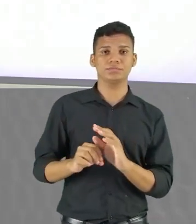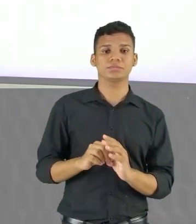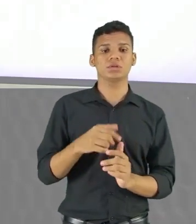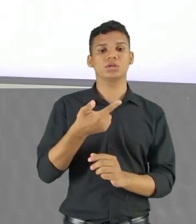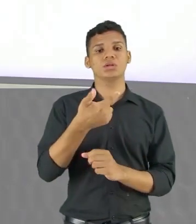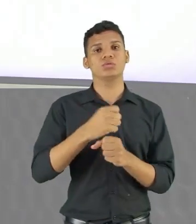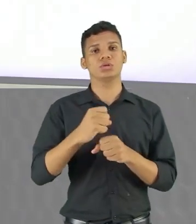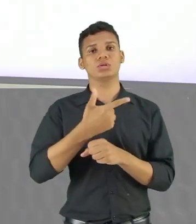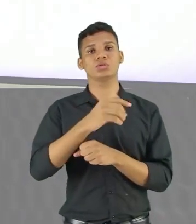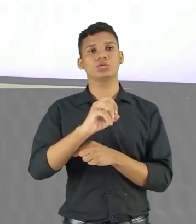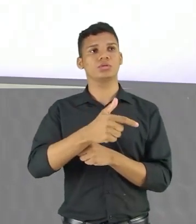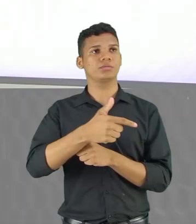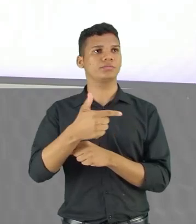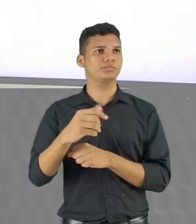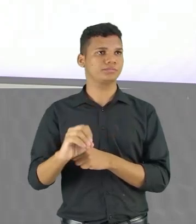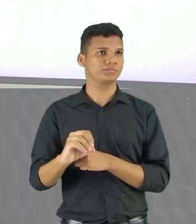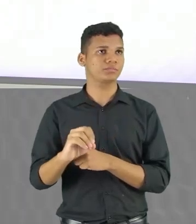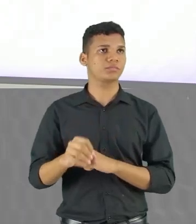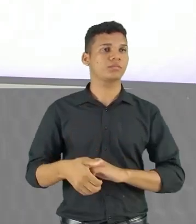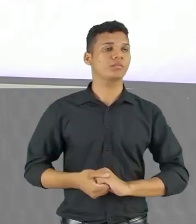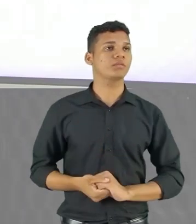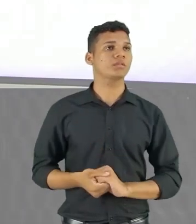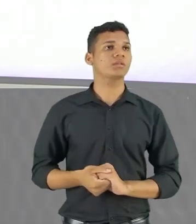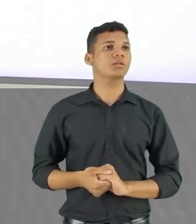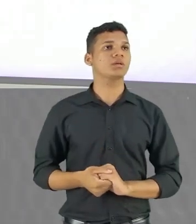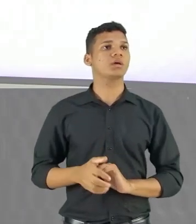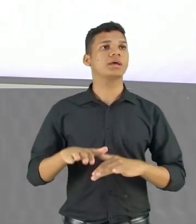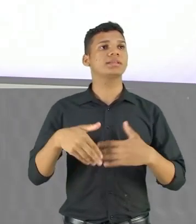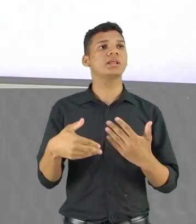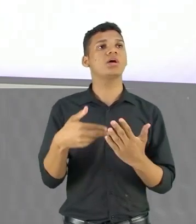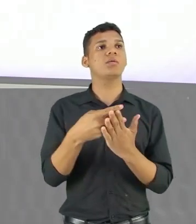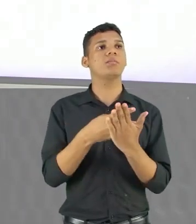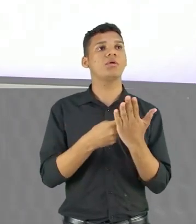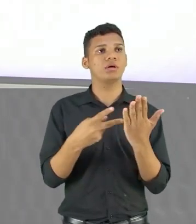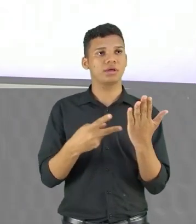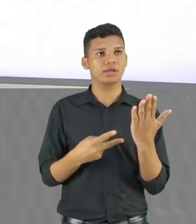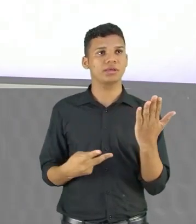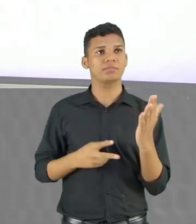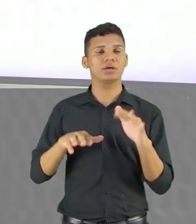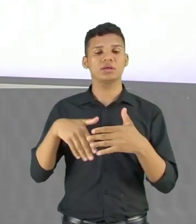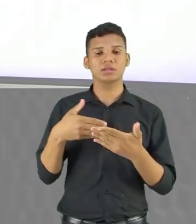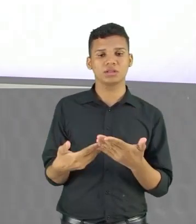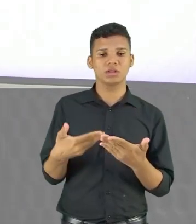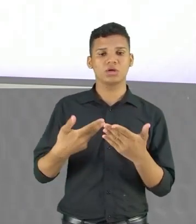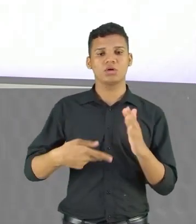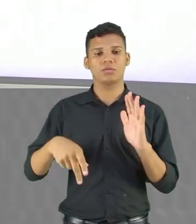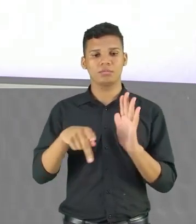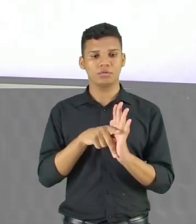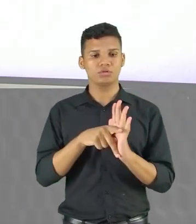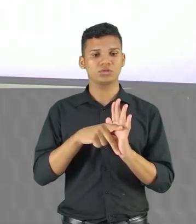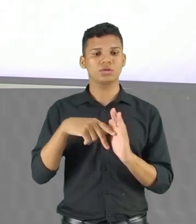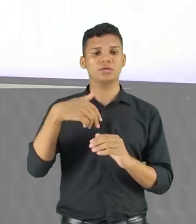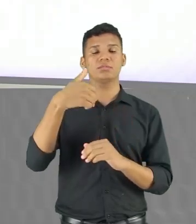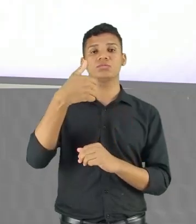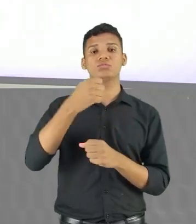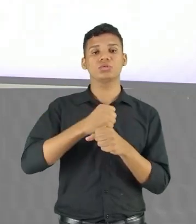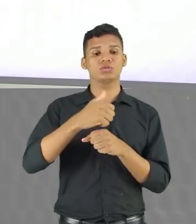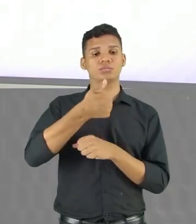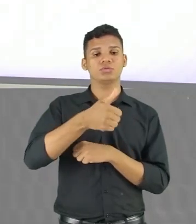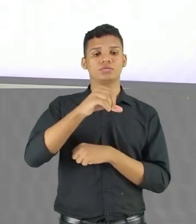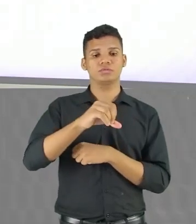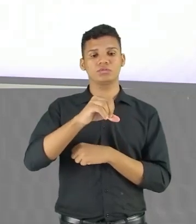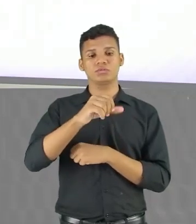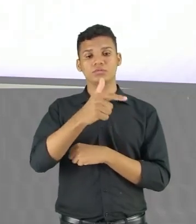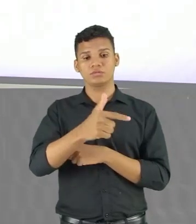Poética, de Manuel Bandeira, é quase um manifesto de movimento modernista brasileiro de 1922.